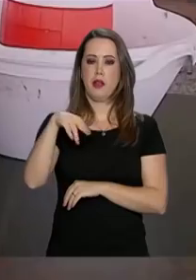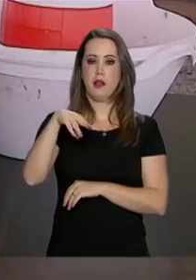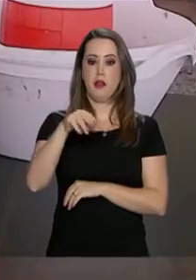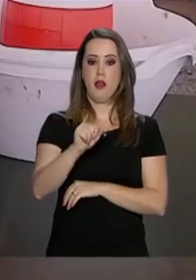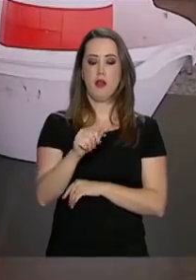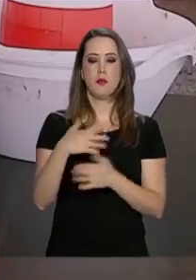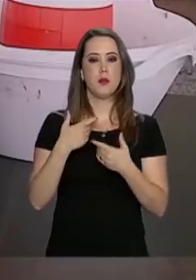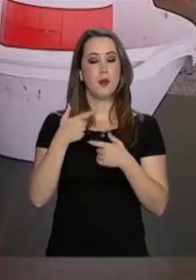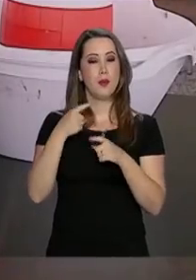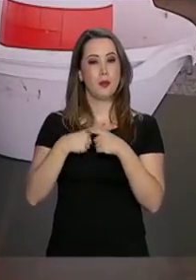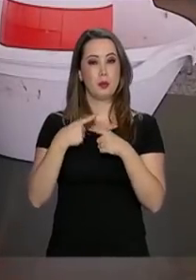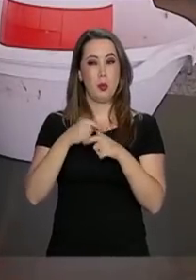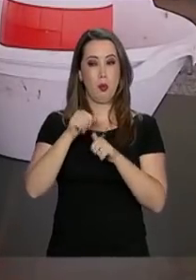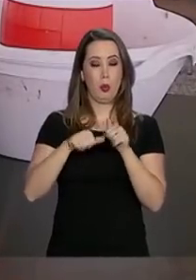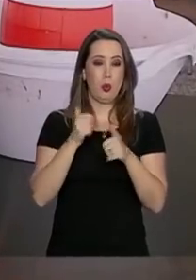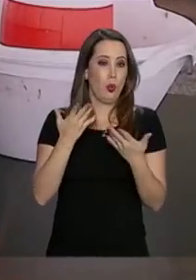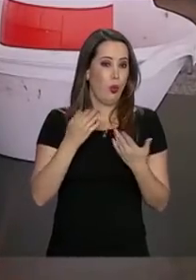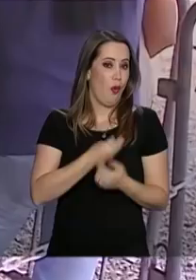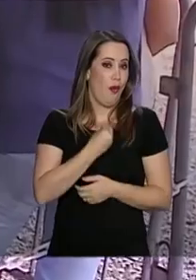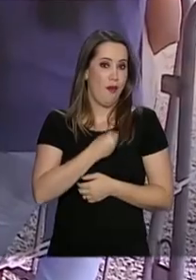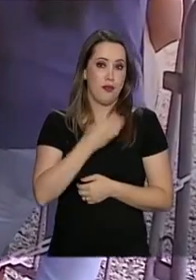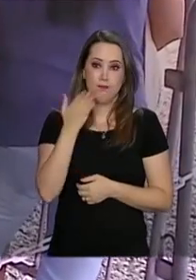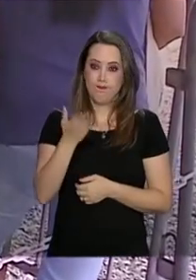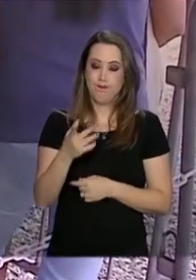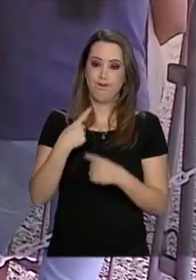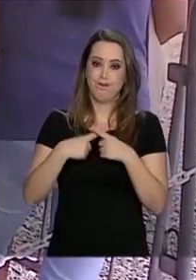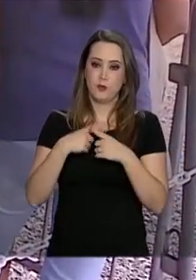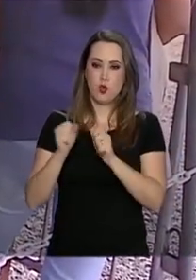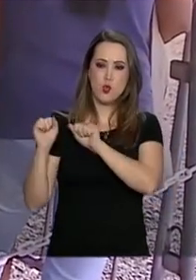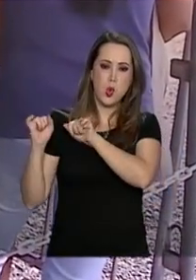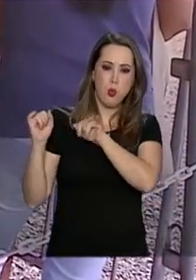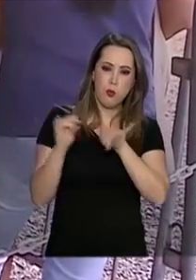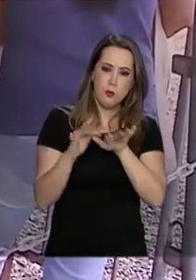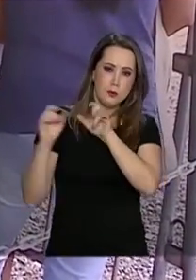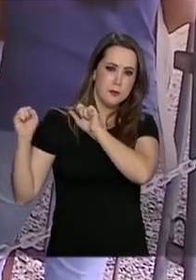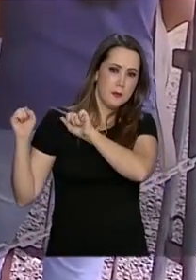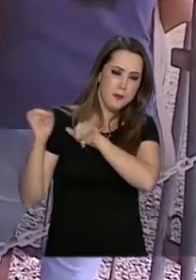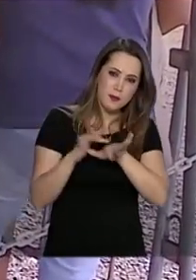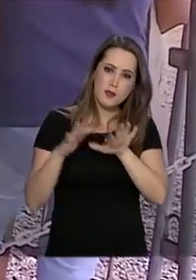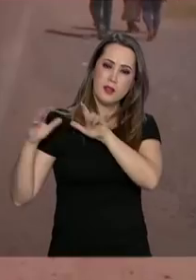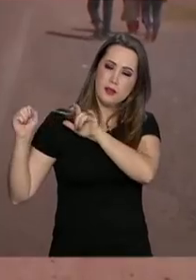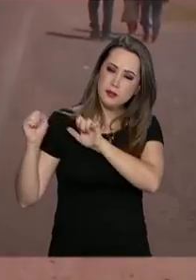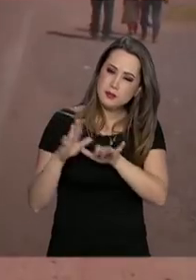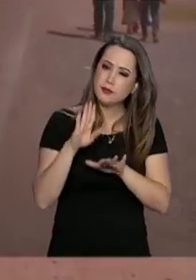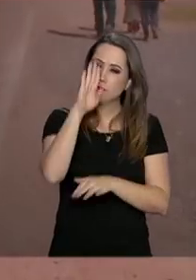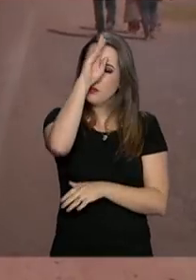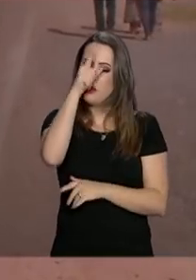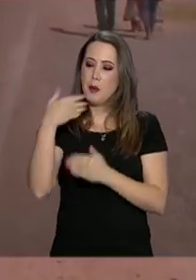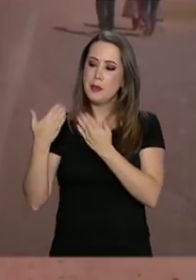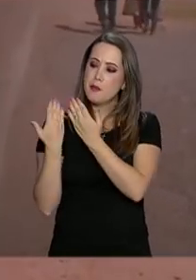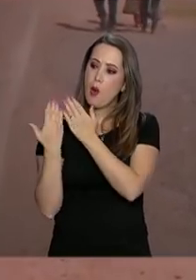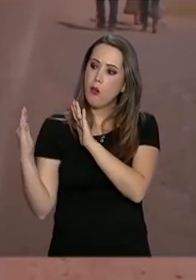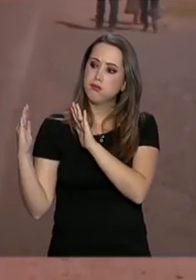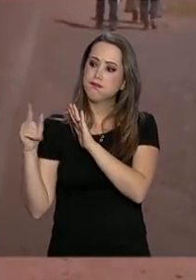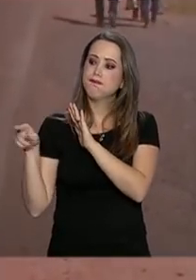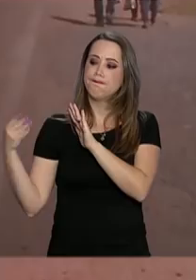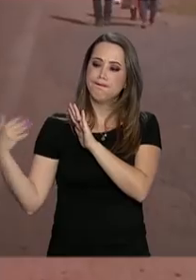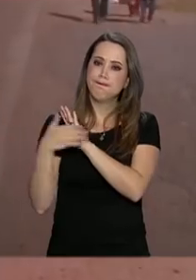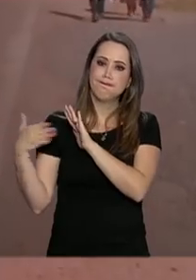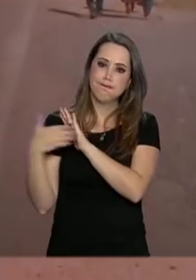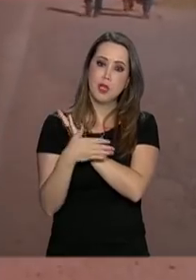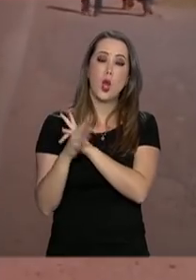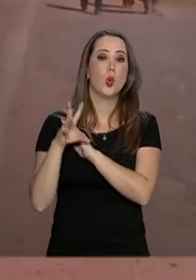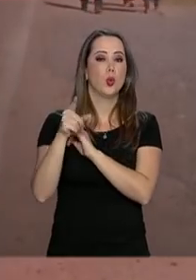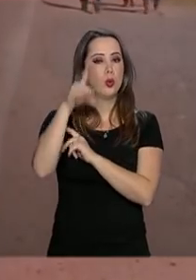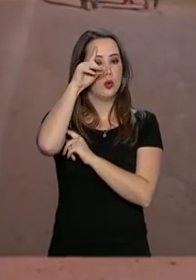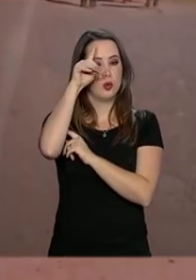anos com o aumento da migração de venezuelanos. Pacaraima é a principal fronteira com a Venezuela. Todos os dias, cerca de 500